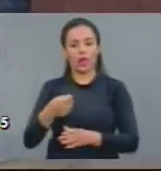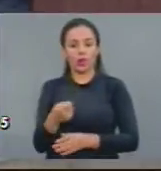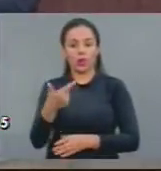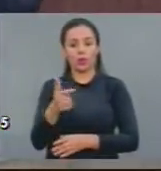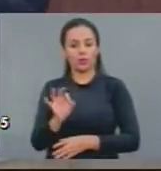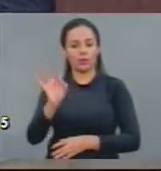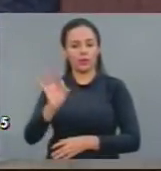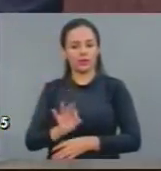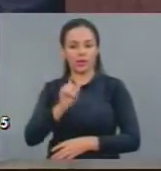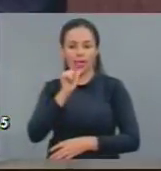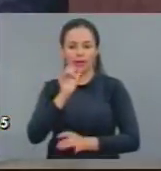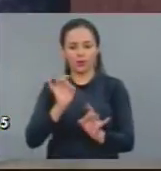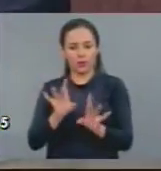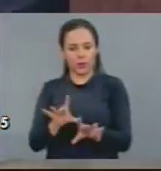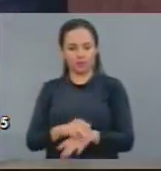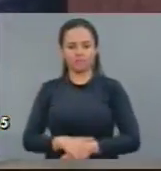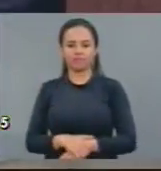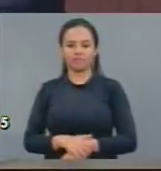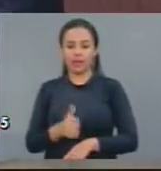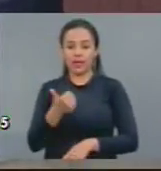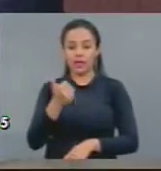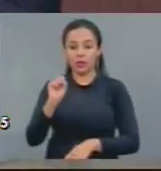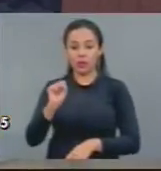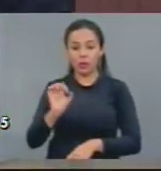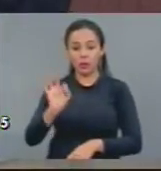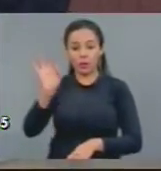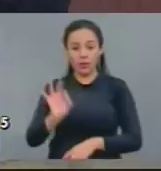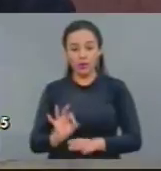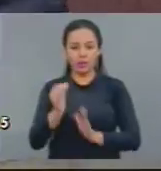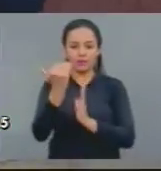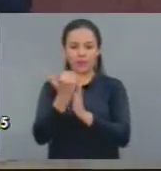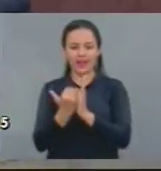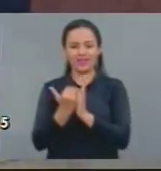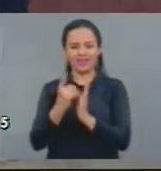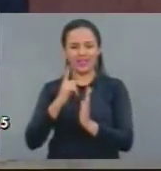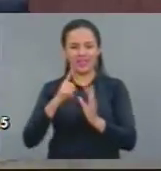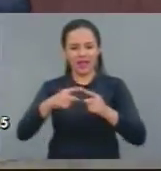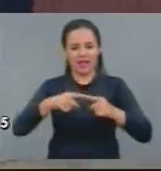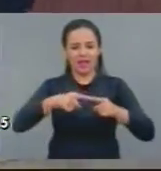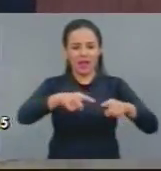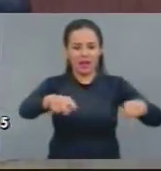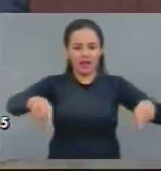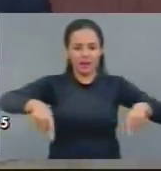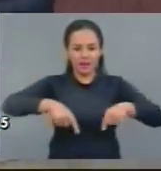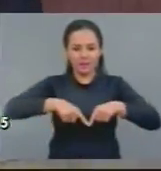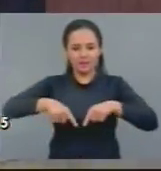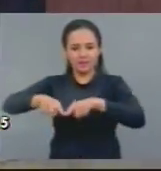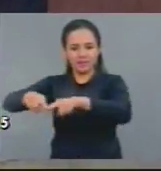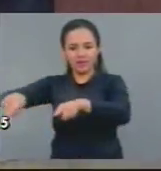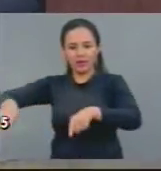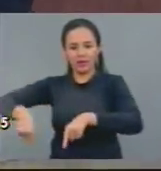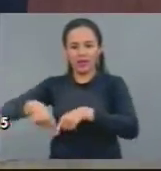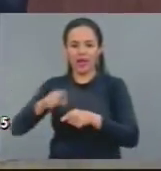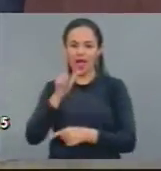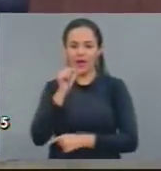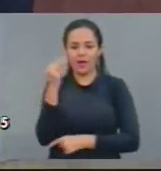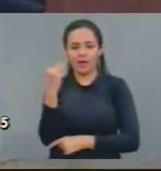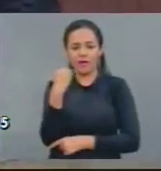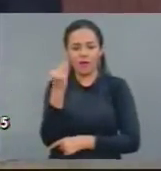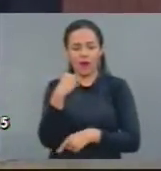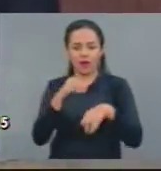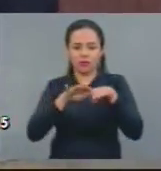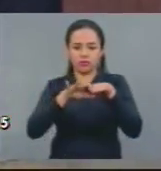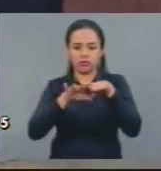menos de 18% de água nos reservatórios. Qual era a obrigação do Estado do Ceará, por